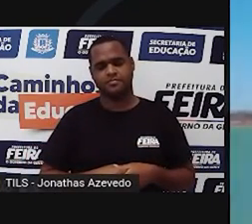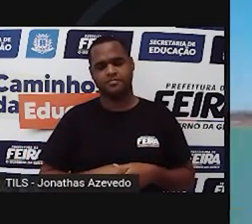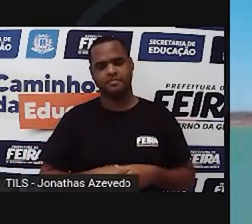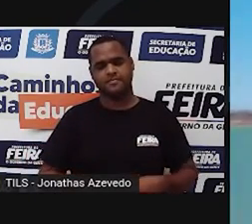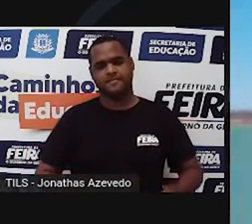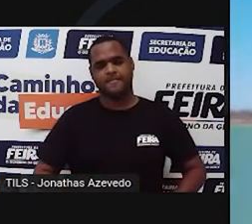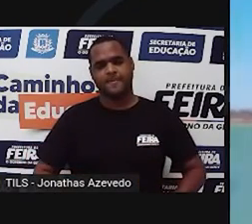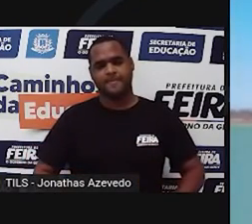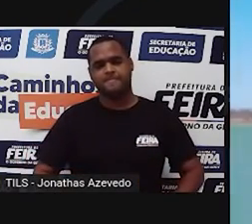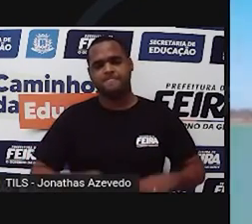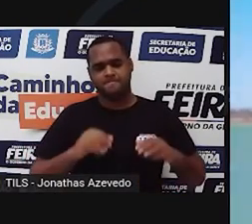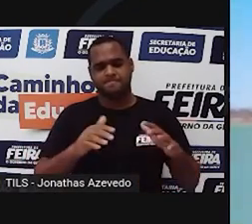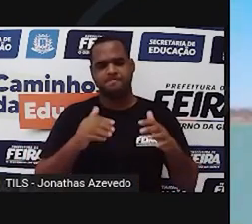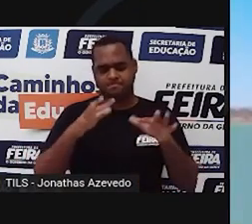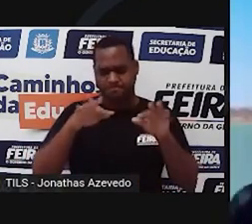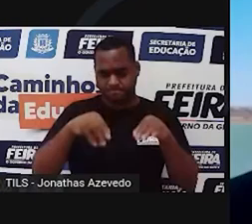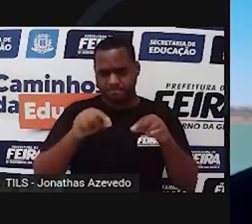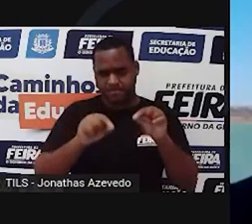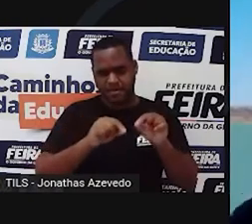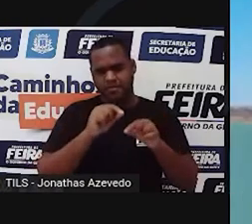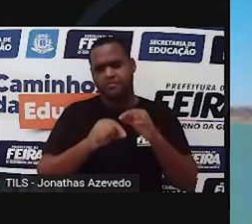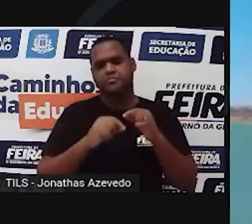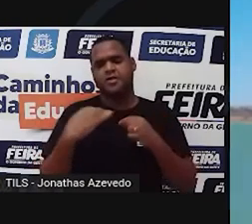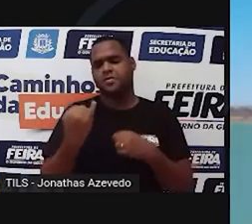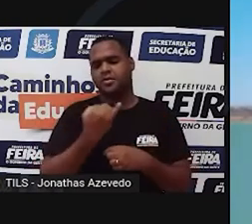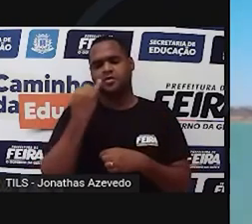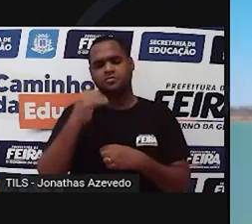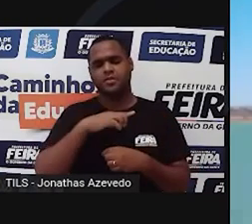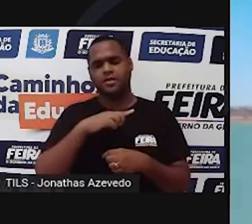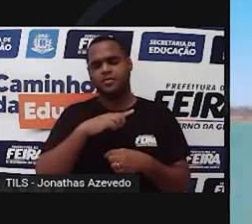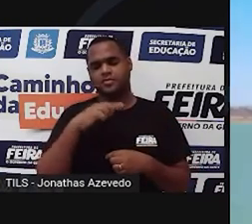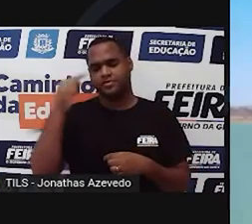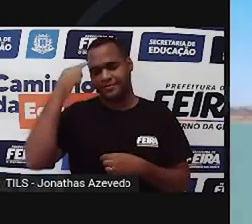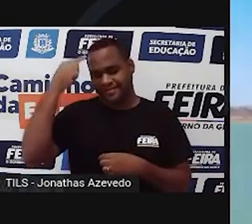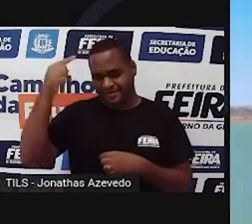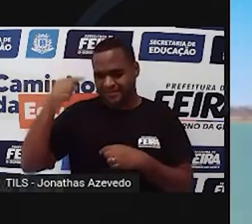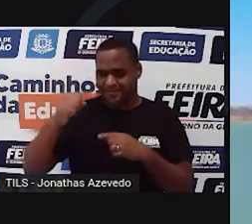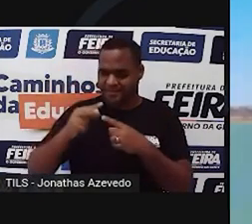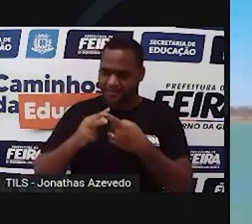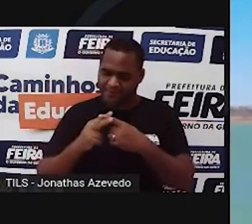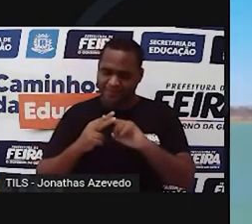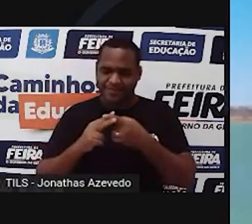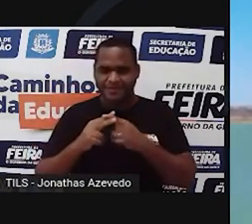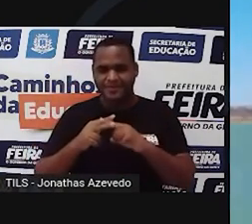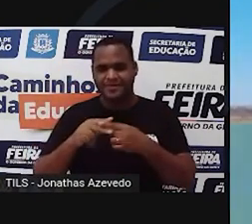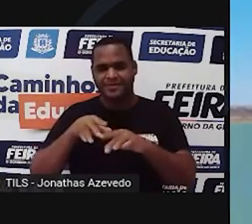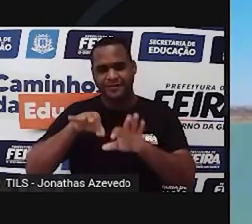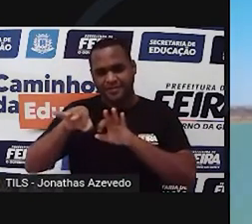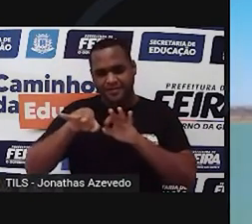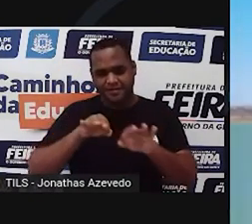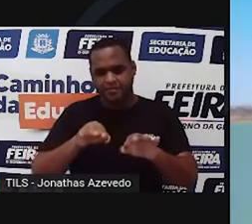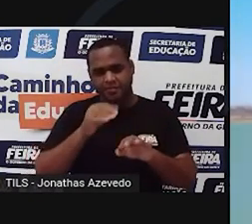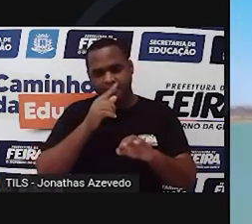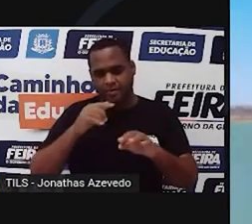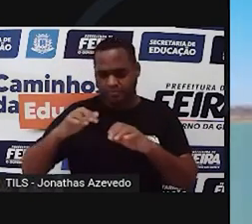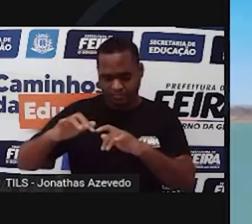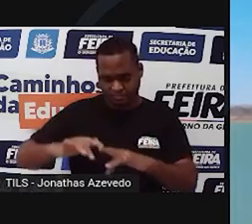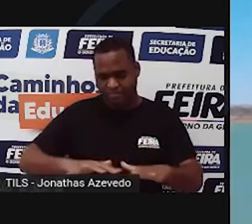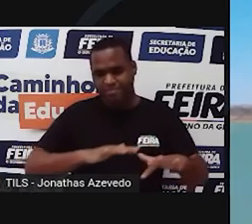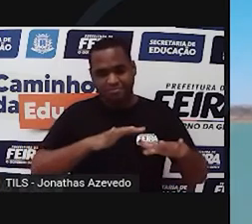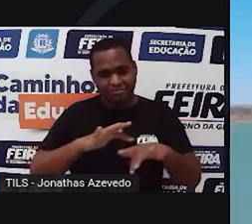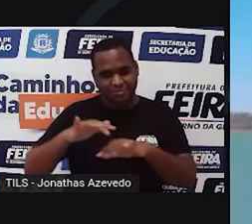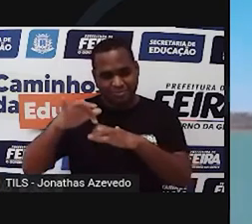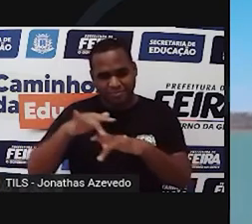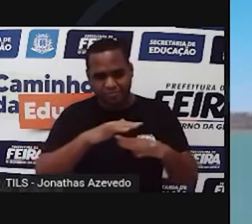E, por fim, não menos importante, você tem a manutenção da capacidade do transporte fluvial